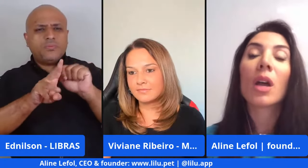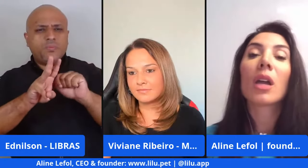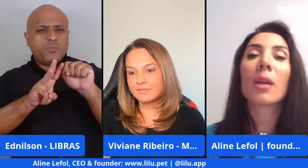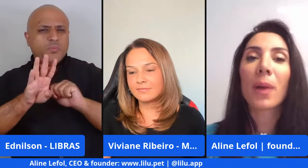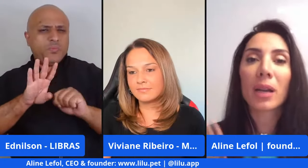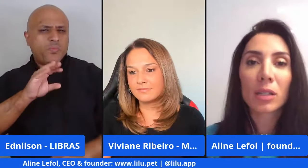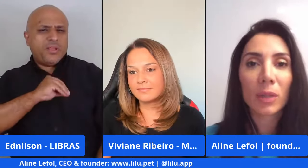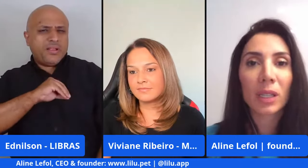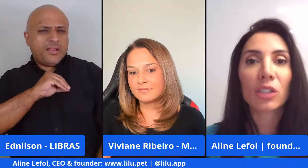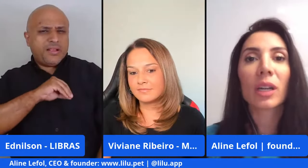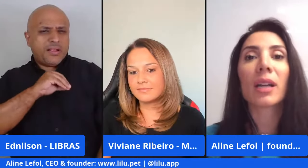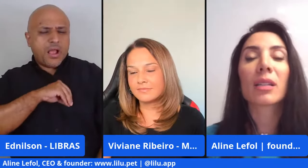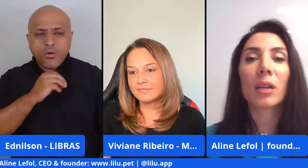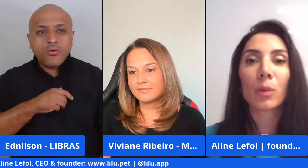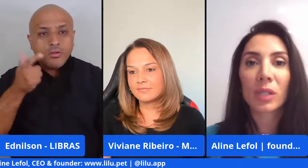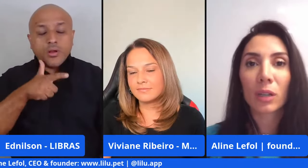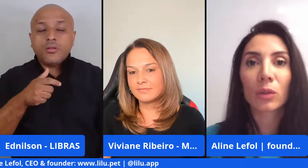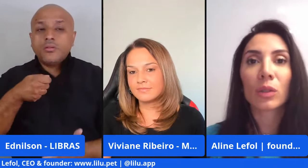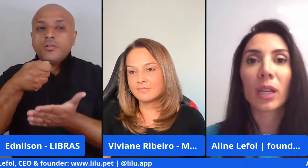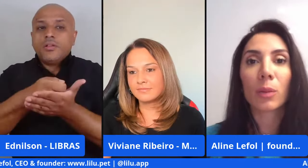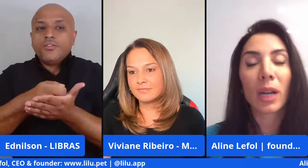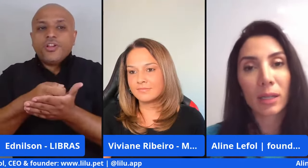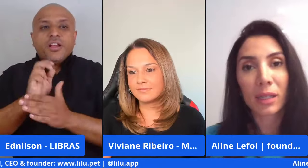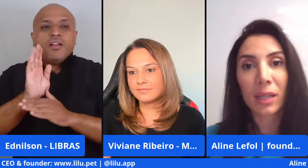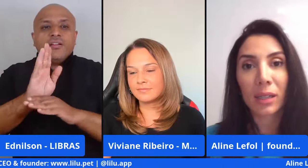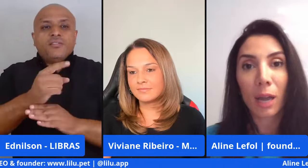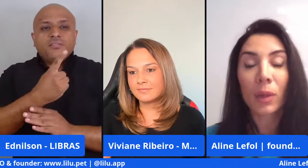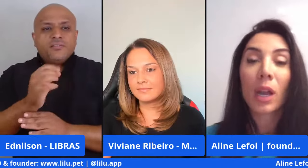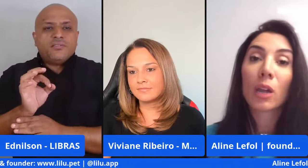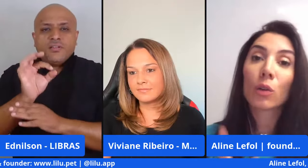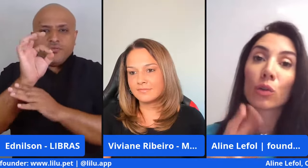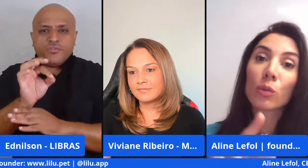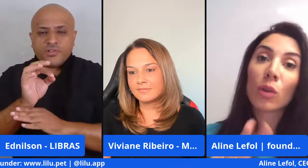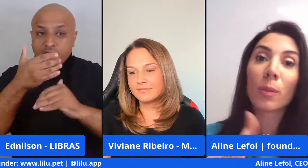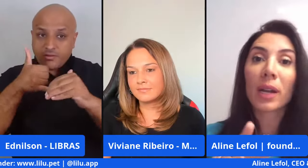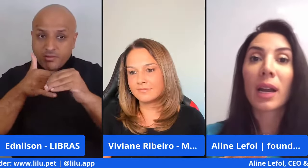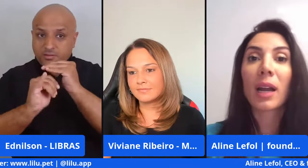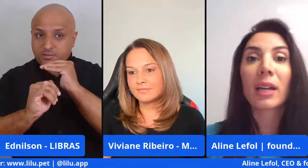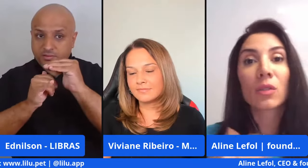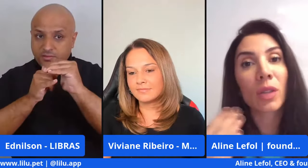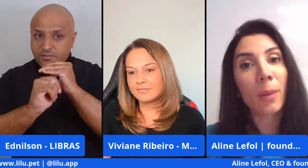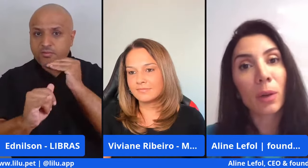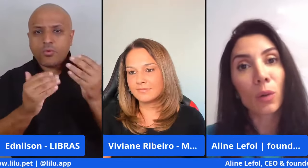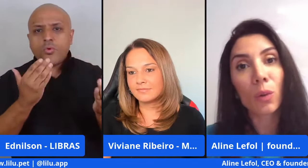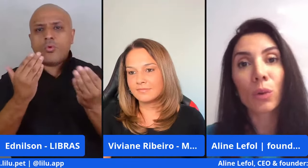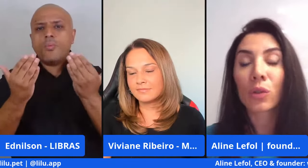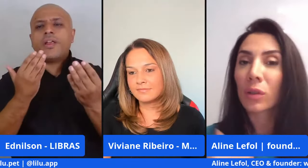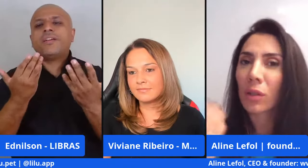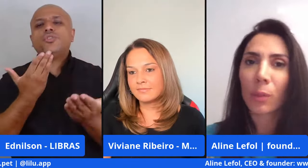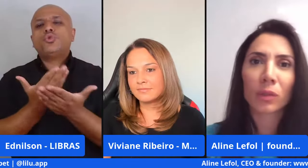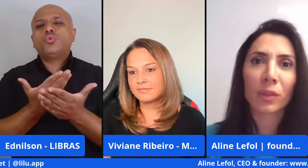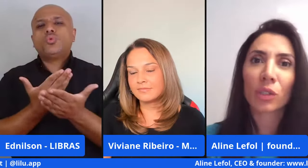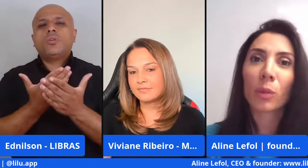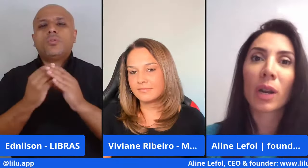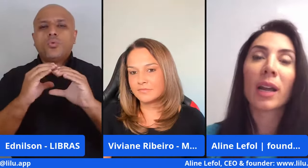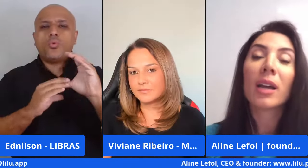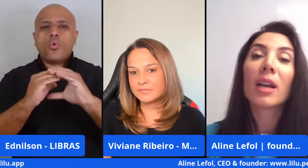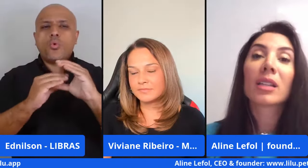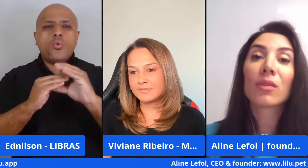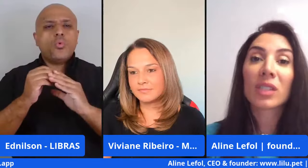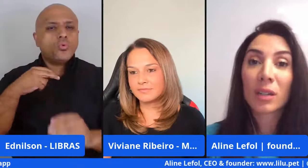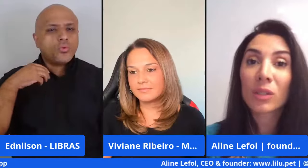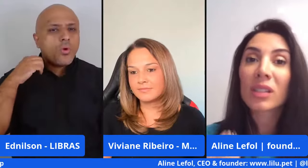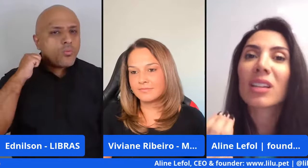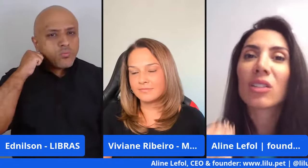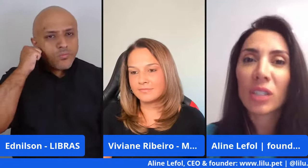mensal, e passo a me dedicar 100% do tempo nessa startup. Eu costumo comparar a estudar para concurso, a estudar para vestibular.